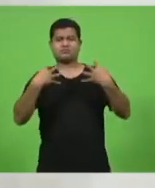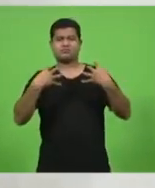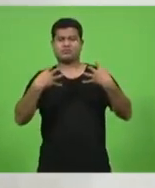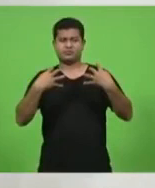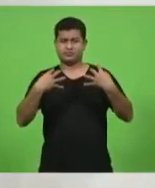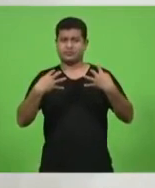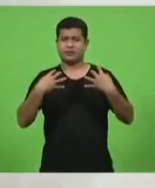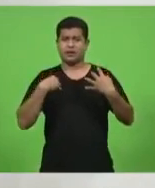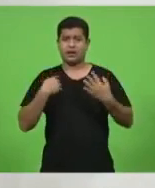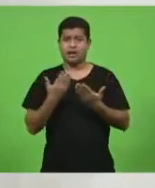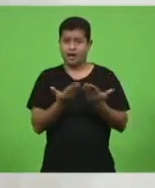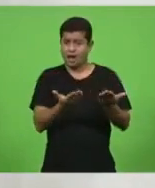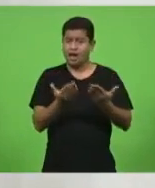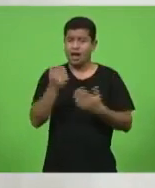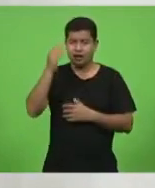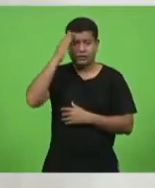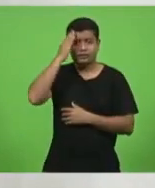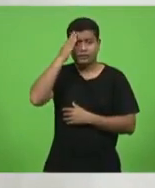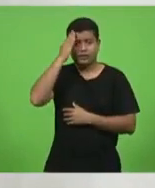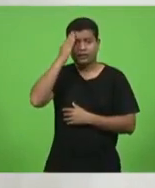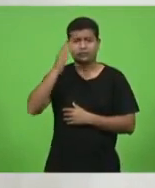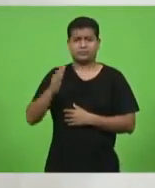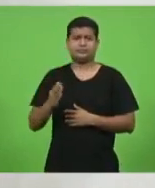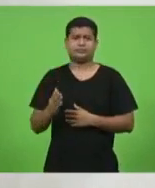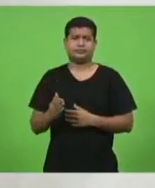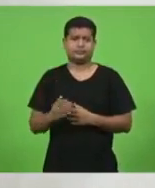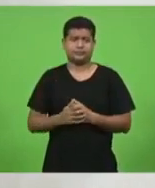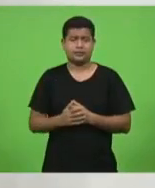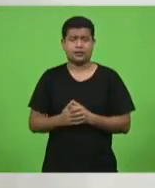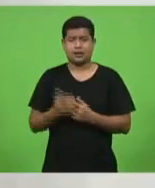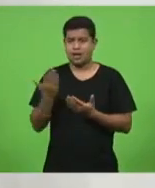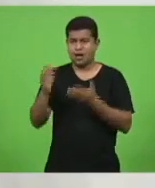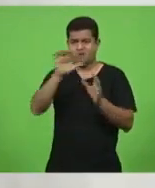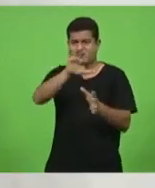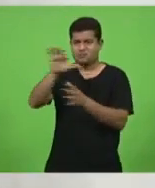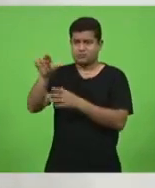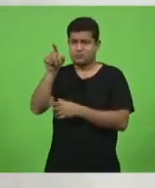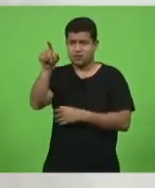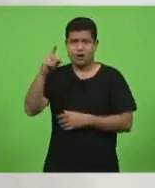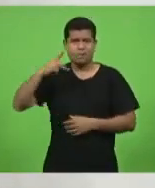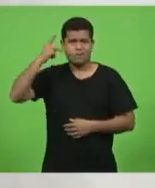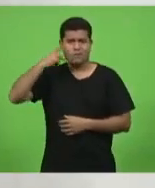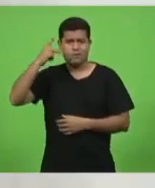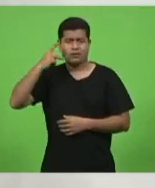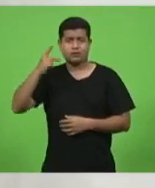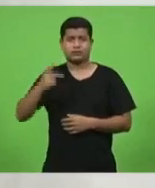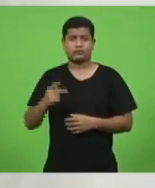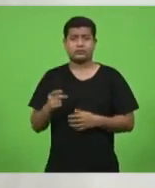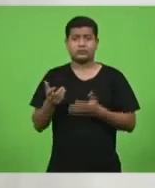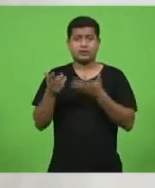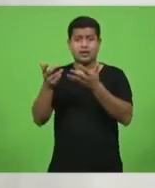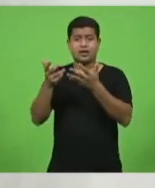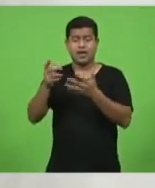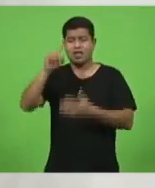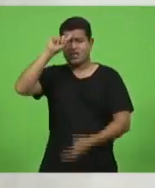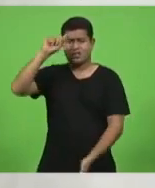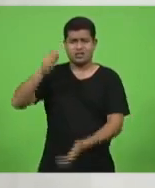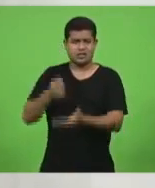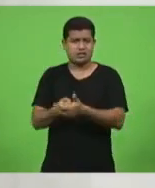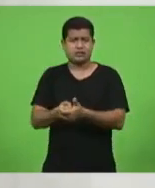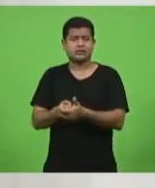tirar de cena o político que as suas decisões